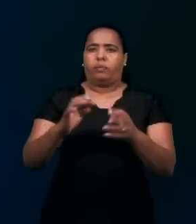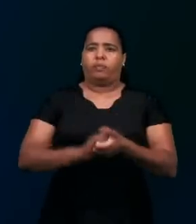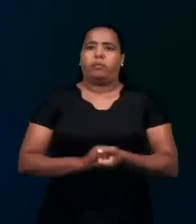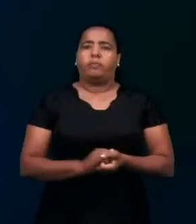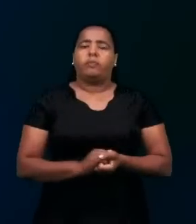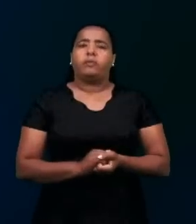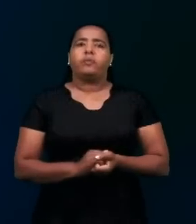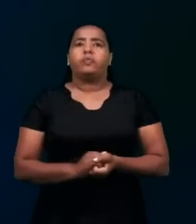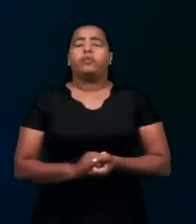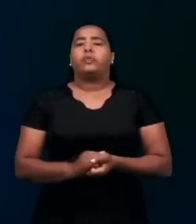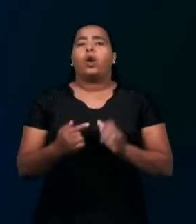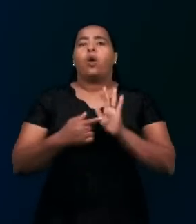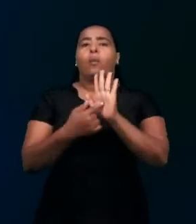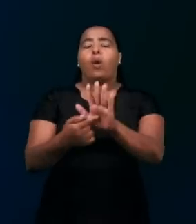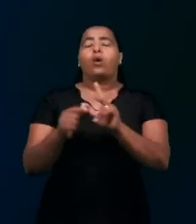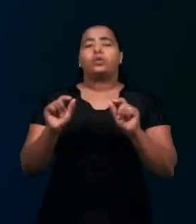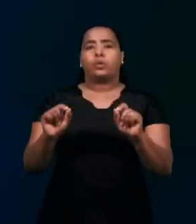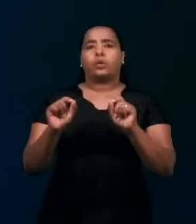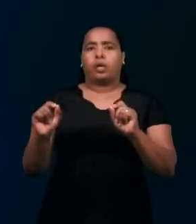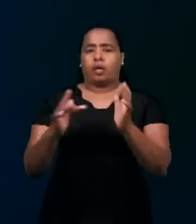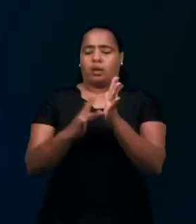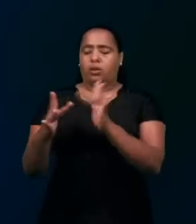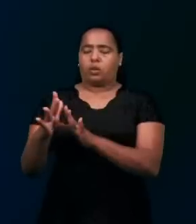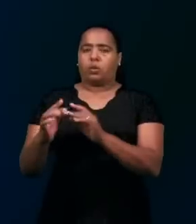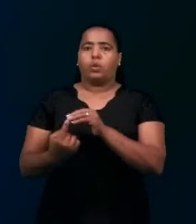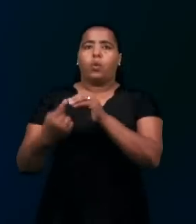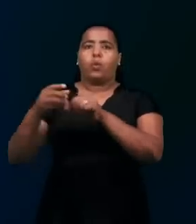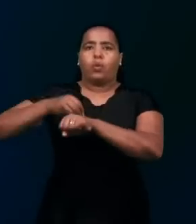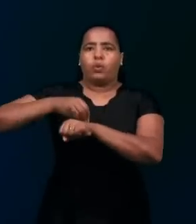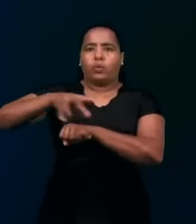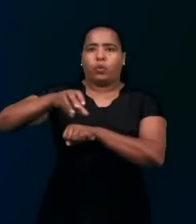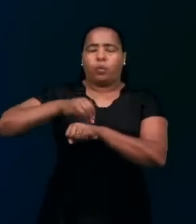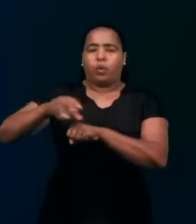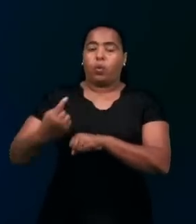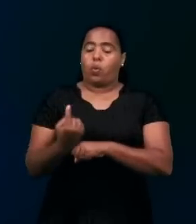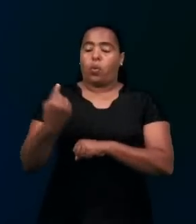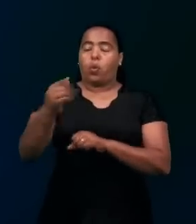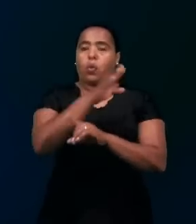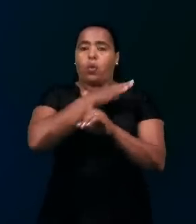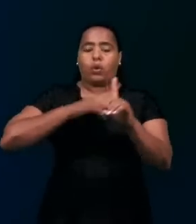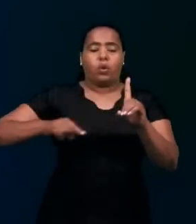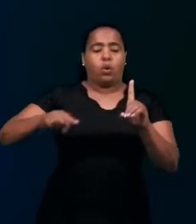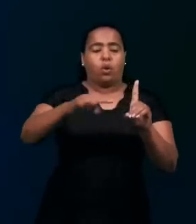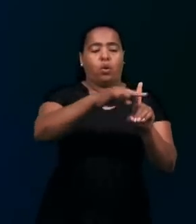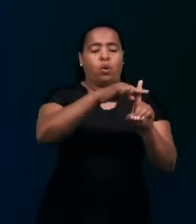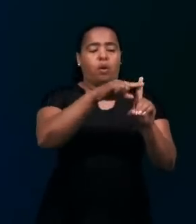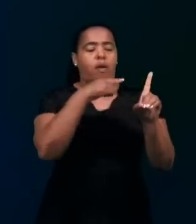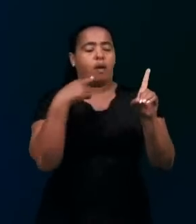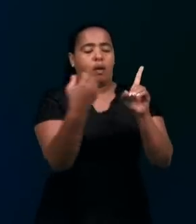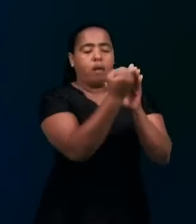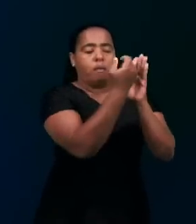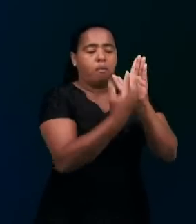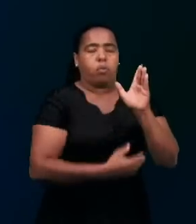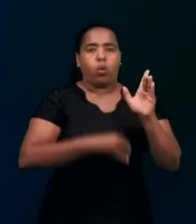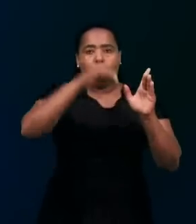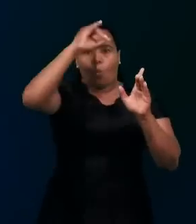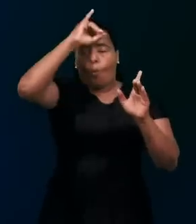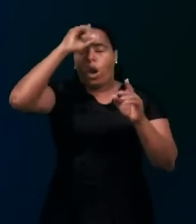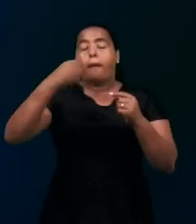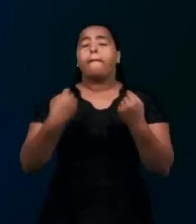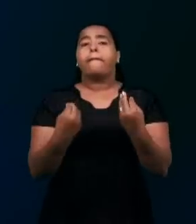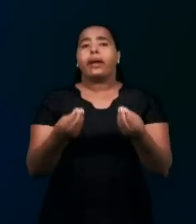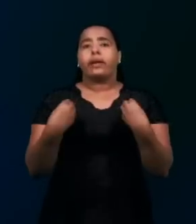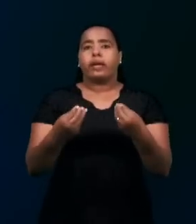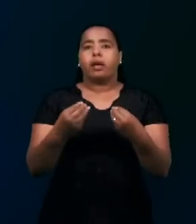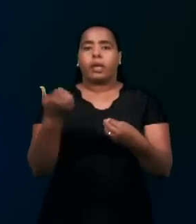Jesus como o único mediador, porque Ele foi o único que poderá armar seu sangue puro e inocente por nós para herdarmos hoje a salvação.